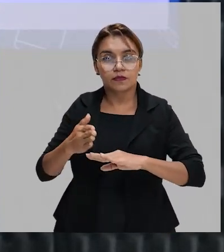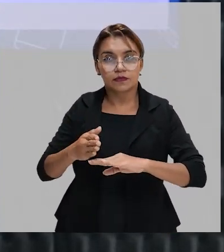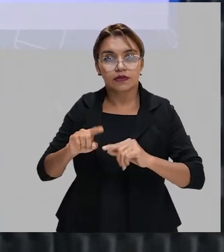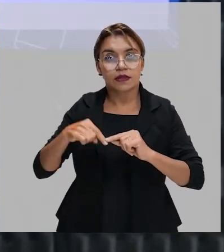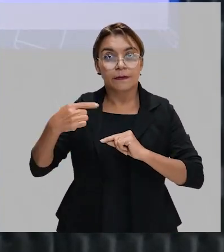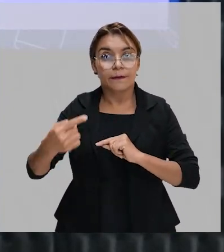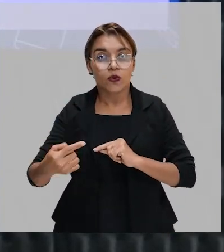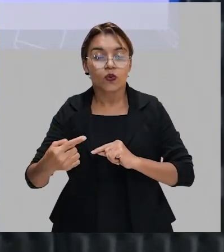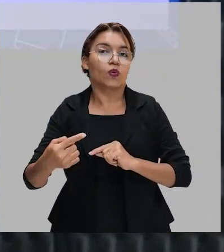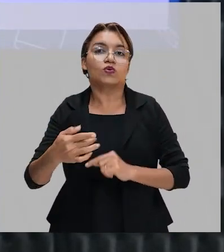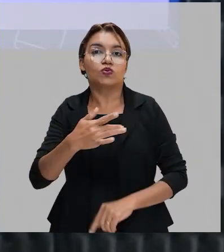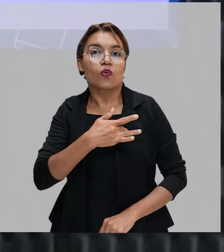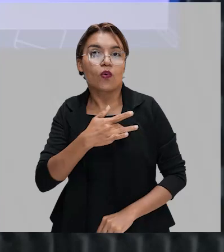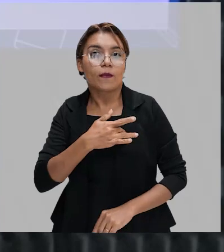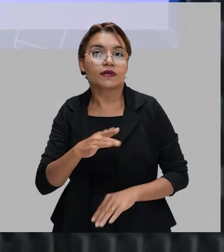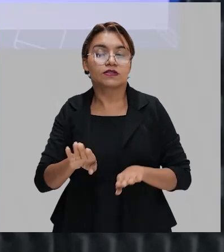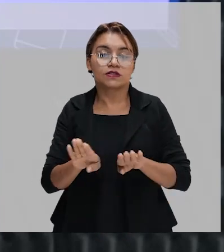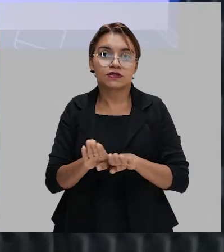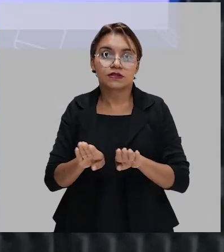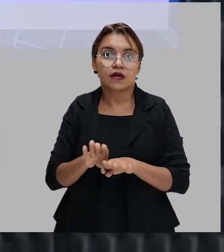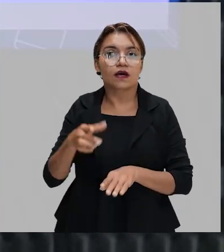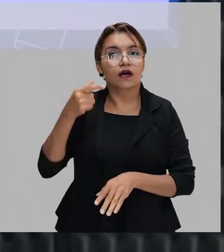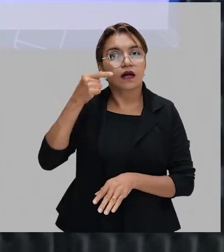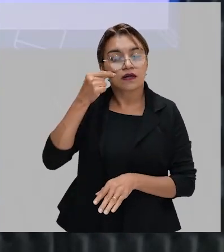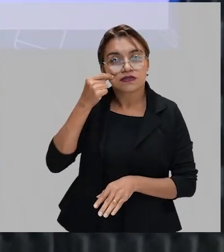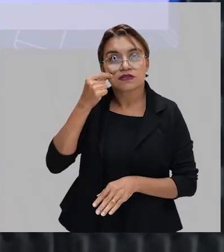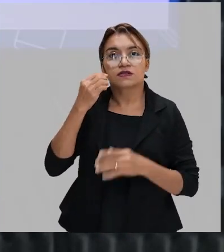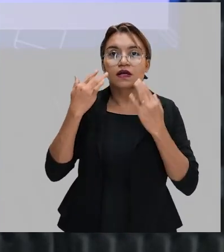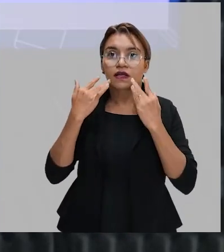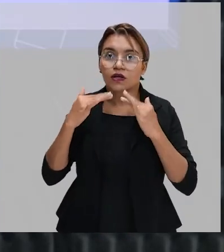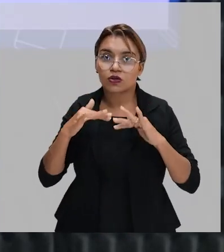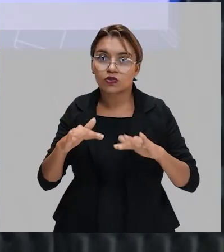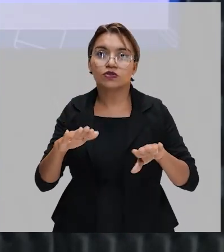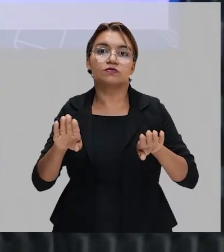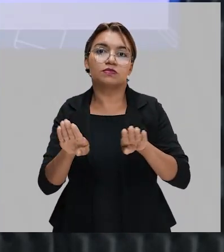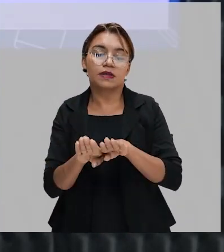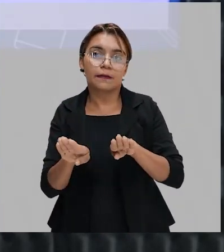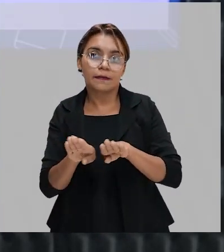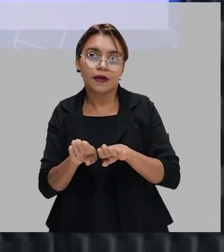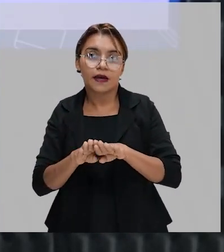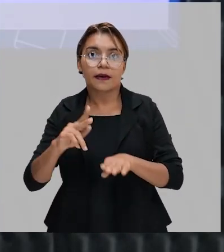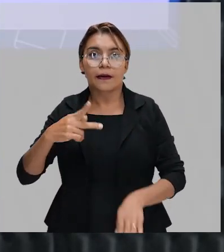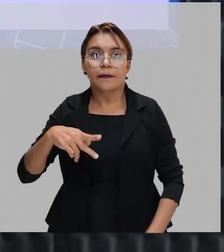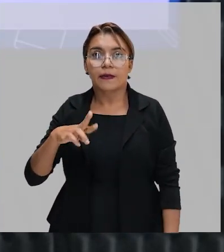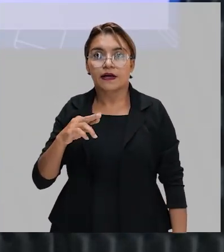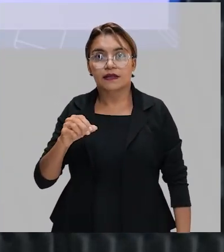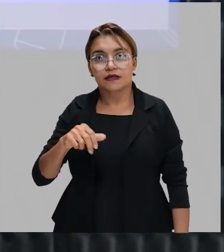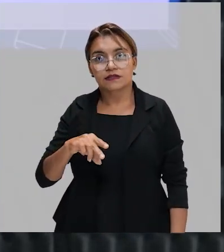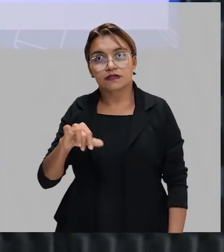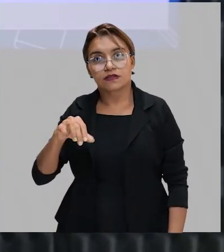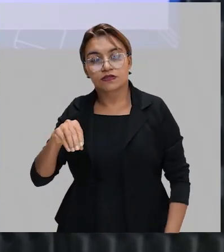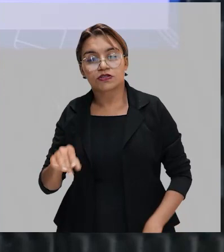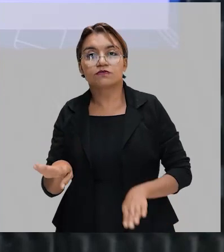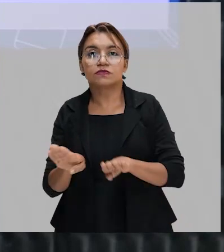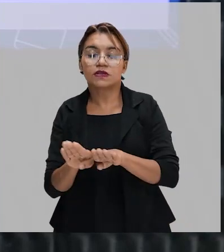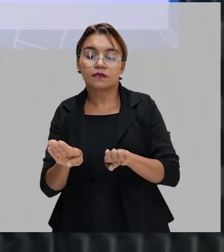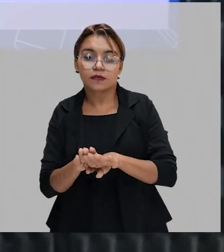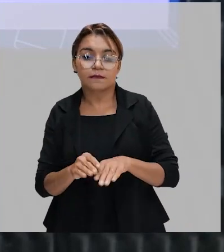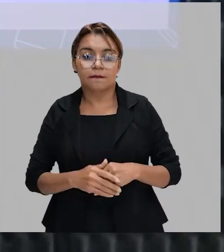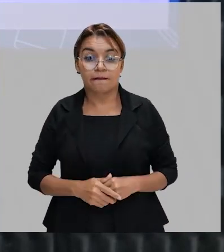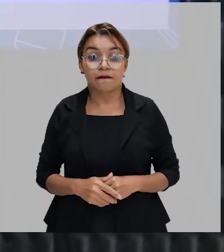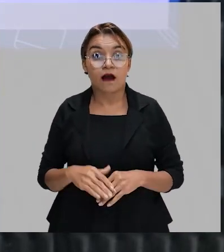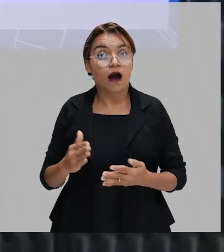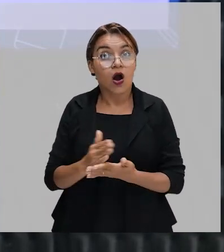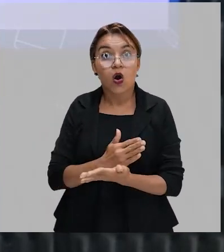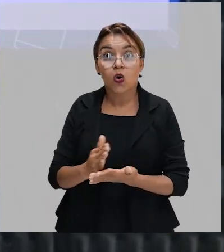romantismo, nós tivemos o realismo, o naturalismo, o parnasianismo, aí veio o simbolismo. Então, alguns estudiosos vão